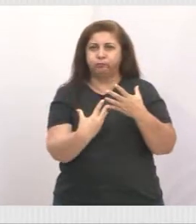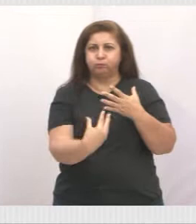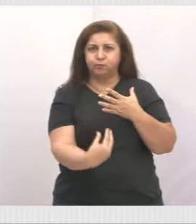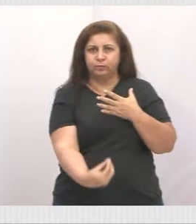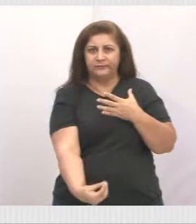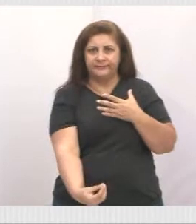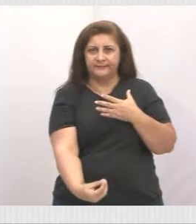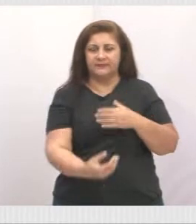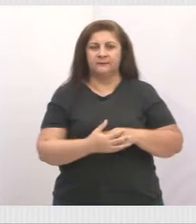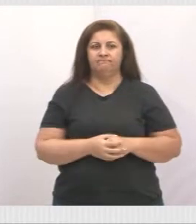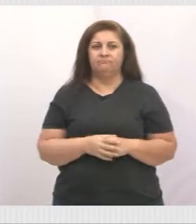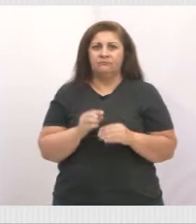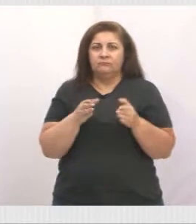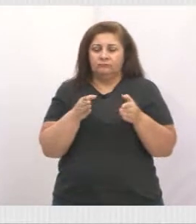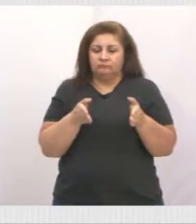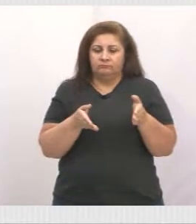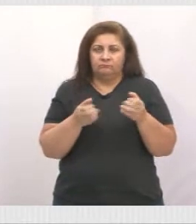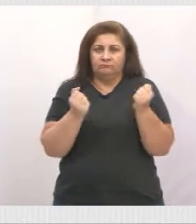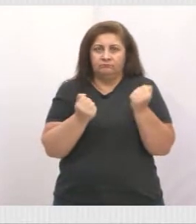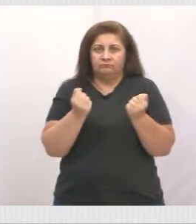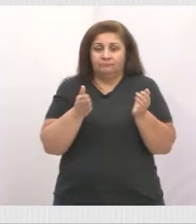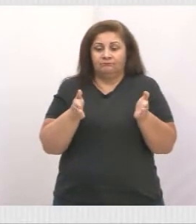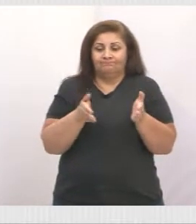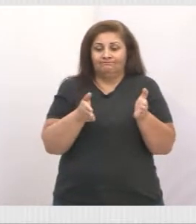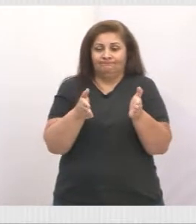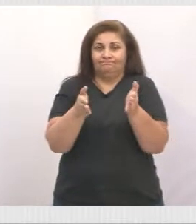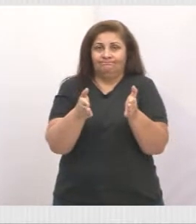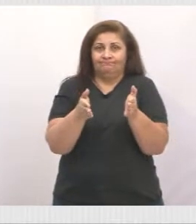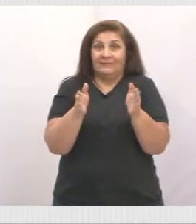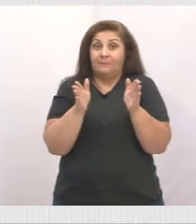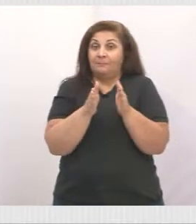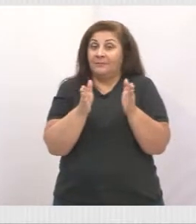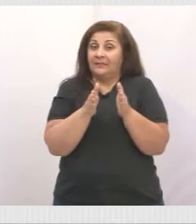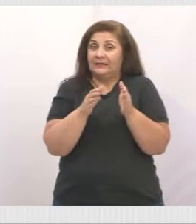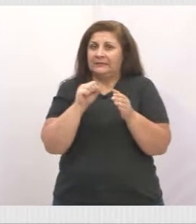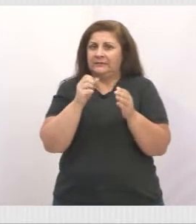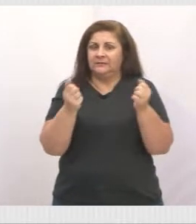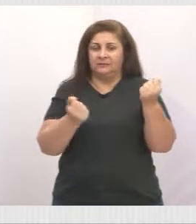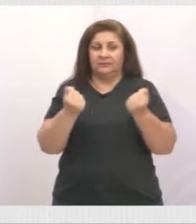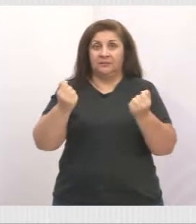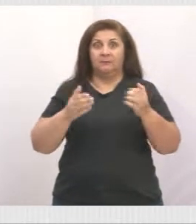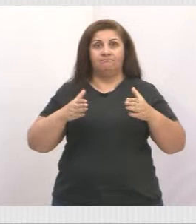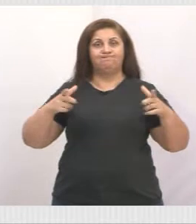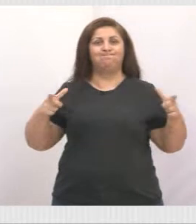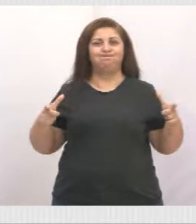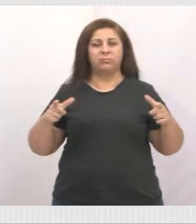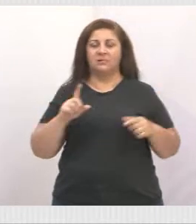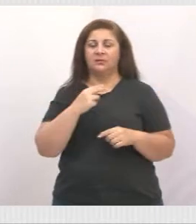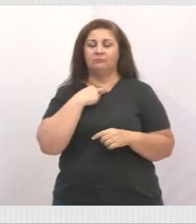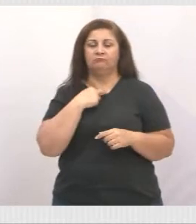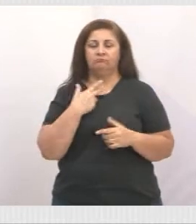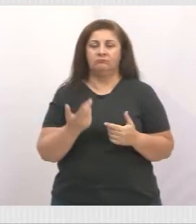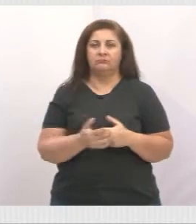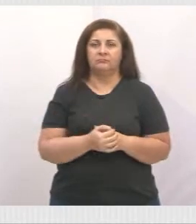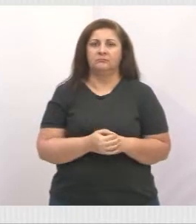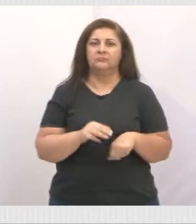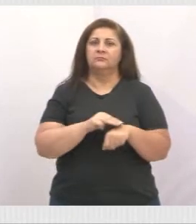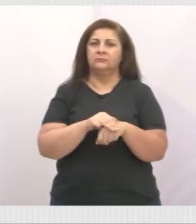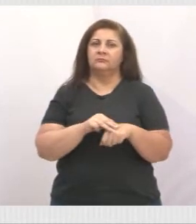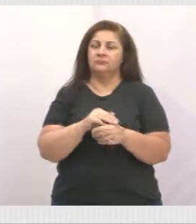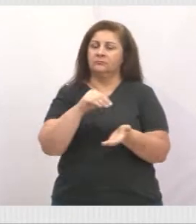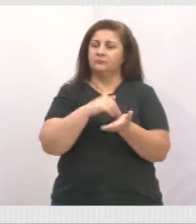Ali só passa um carro pequeno, nenhuma caminhonete consegue passar. Então, eu conversei com o Fuad,